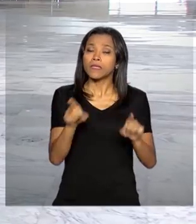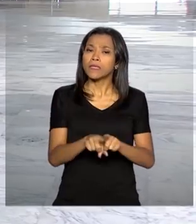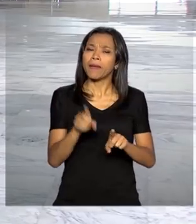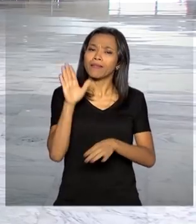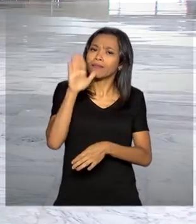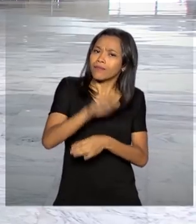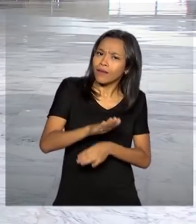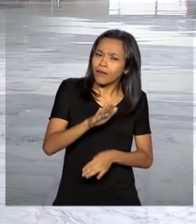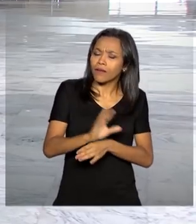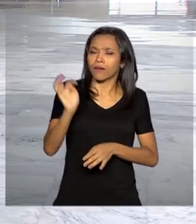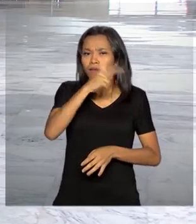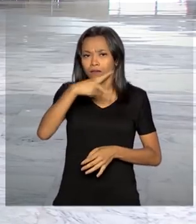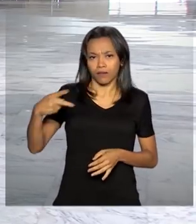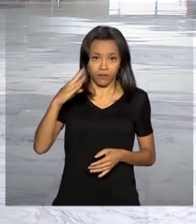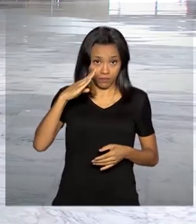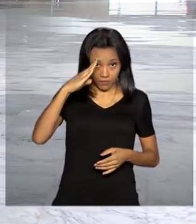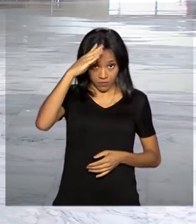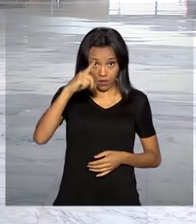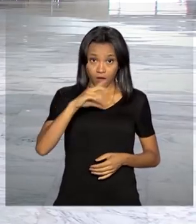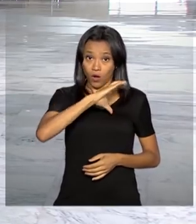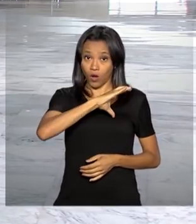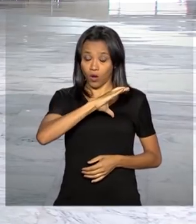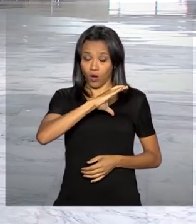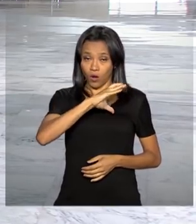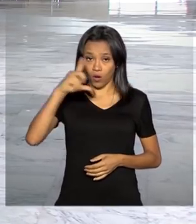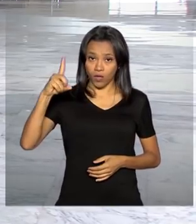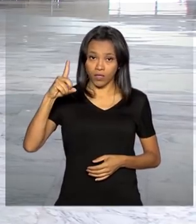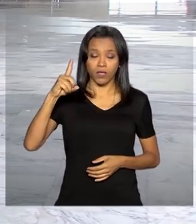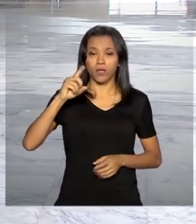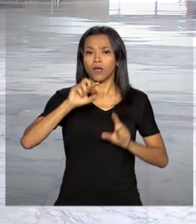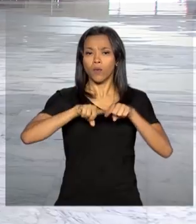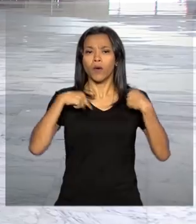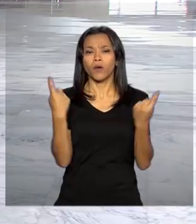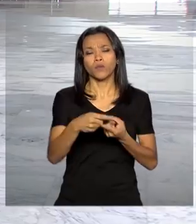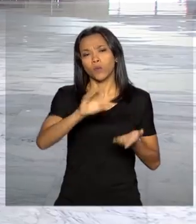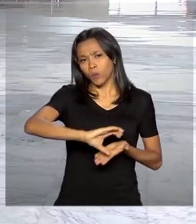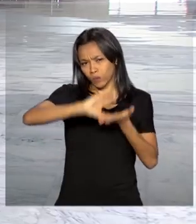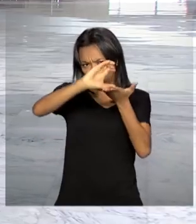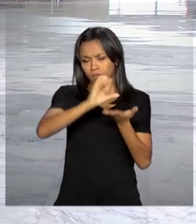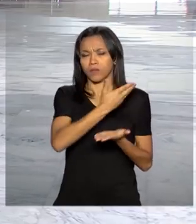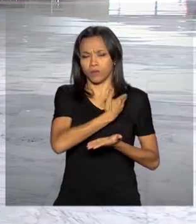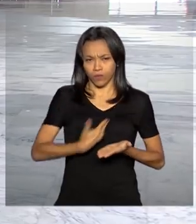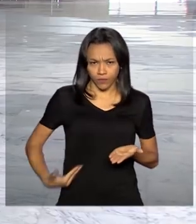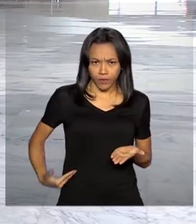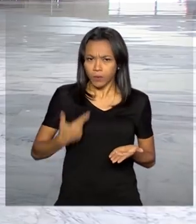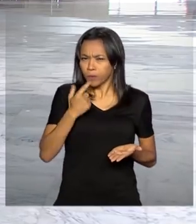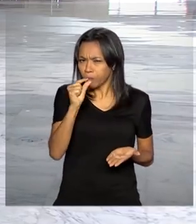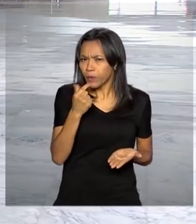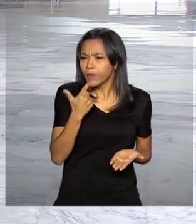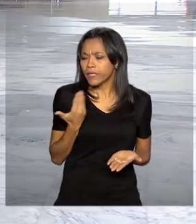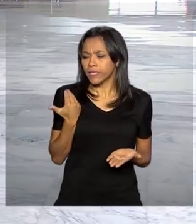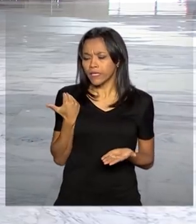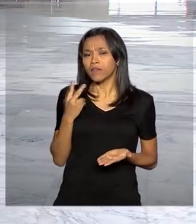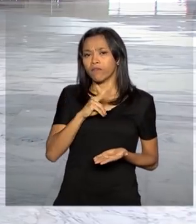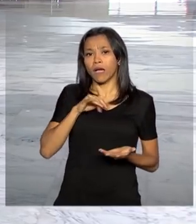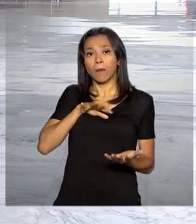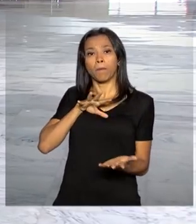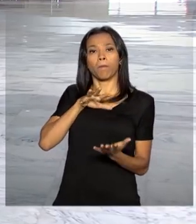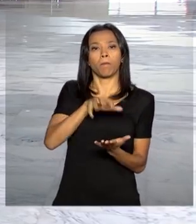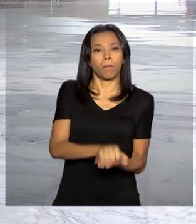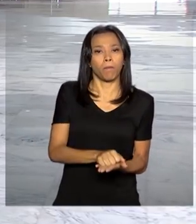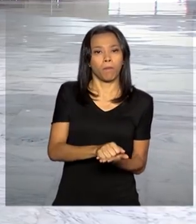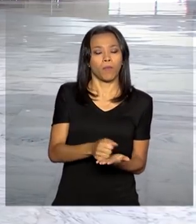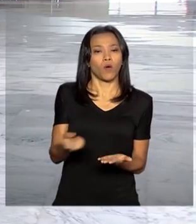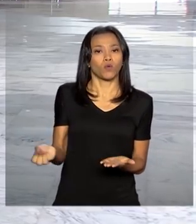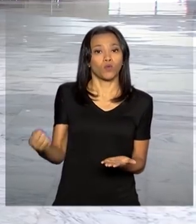o presidente Bolsonaro coordena a reunião do Conselho do Governo. Um pouco antes, ele vai dar posse ao novo